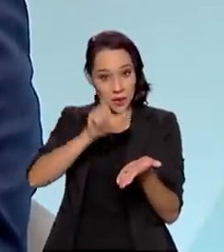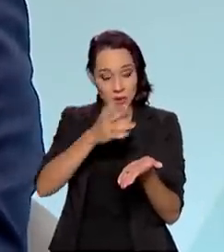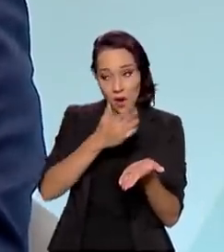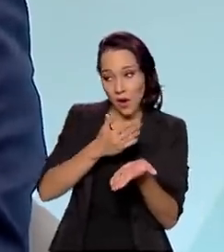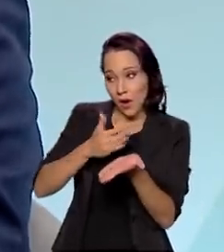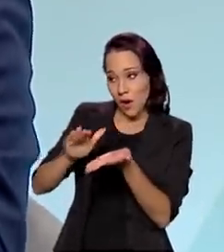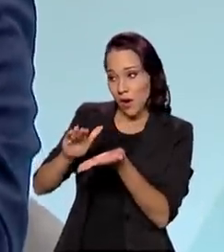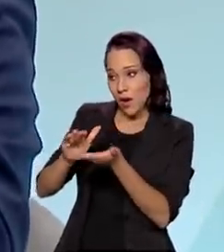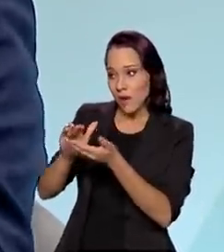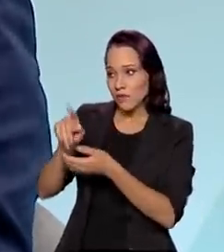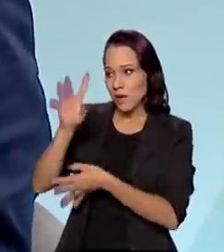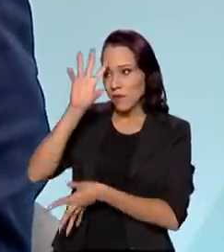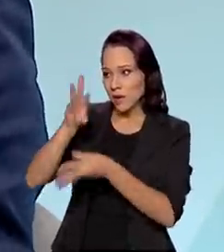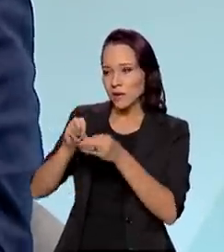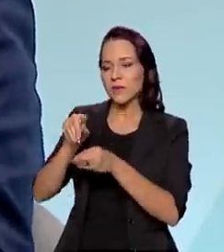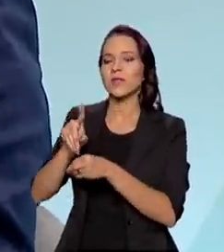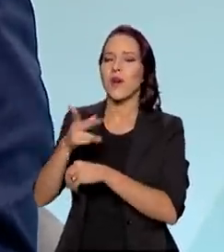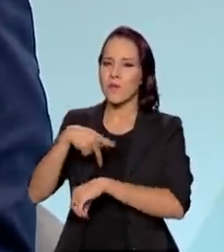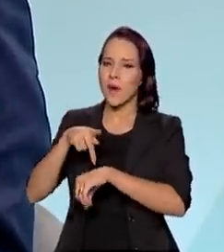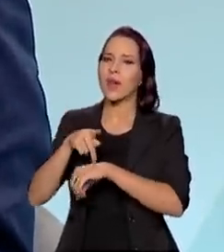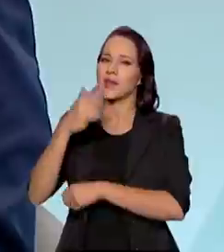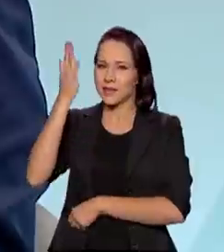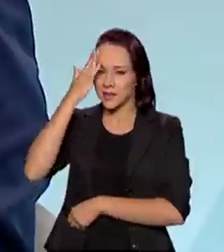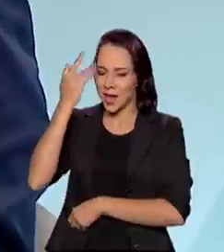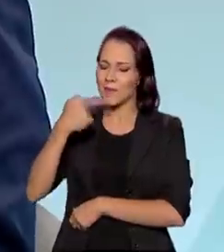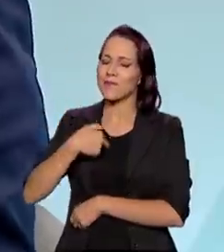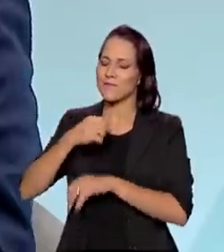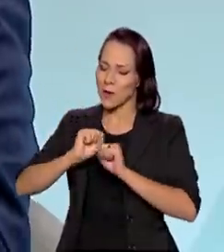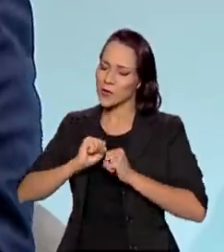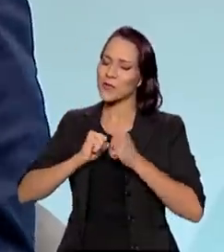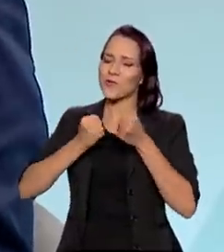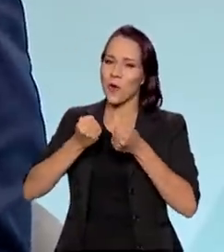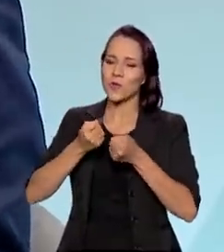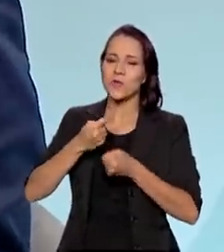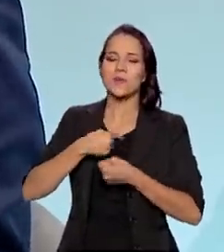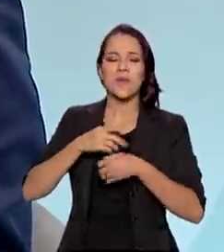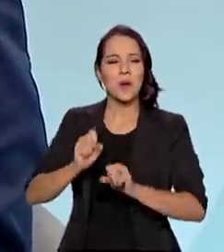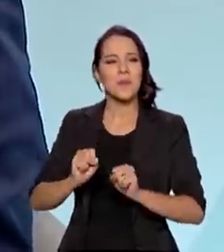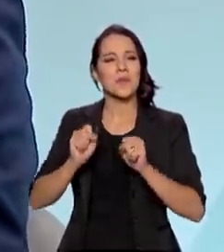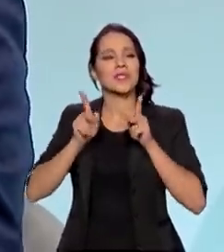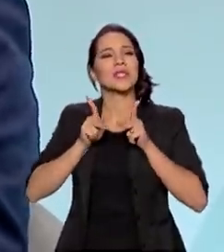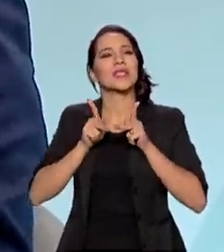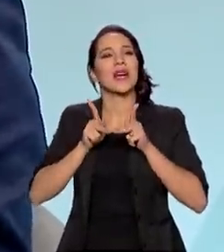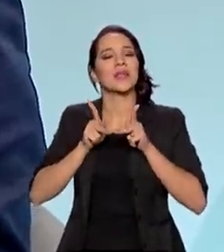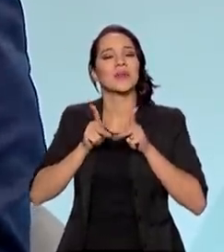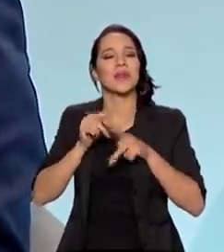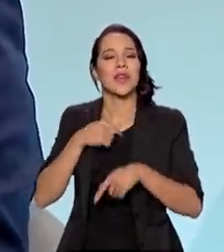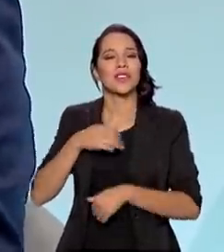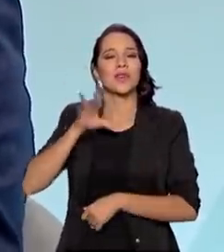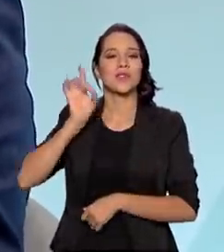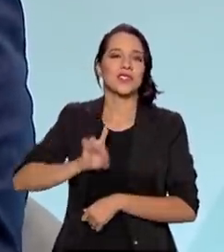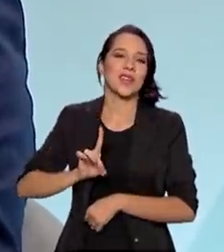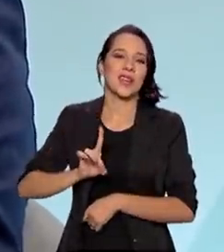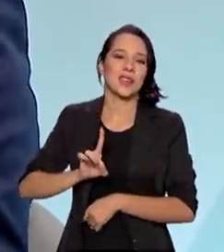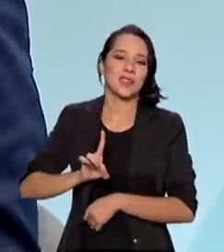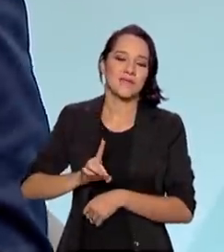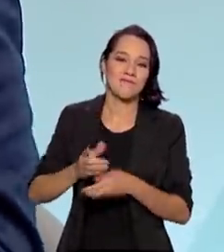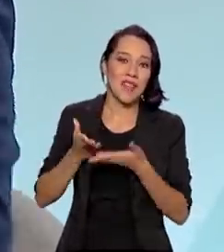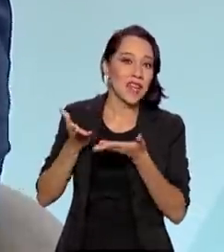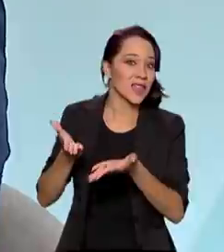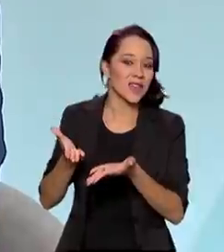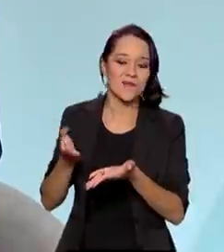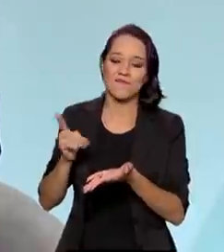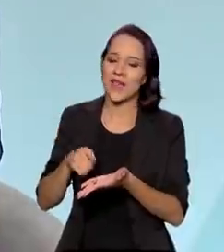receber, fala, olha, o Estado reconheceu o meu esforço, eu estou aposentado, eu tenho o meu direito, aquilo